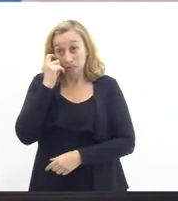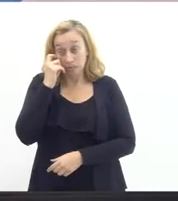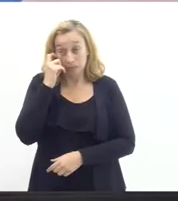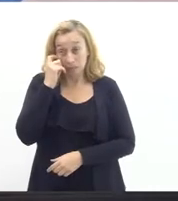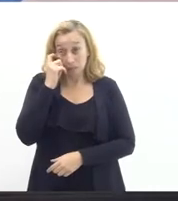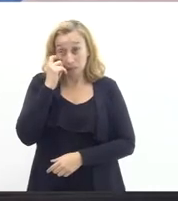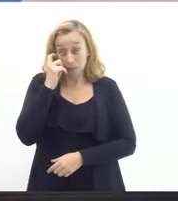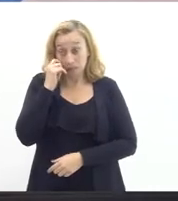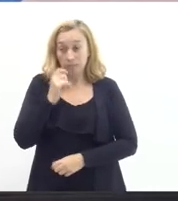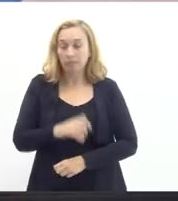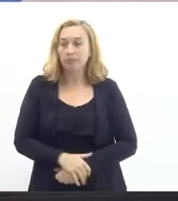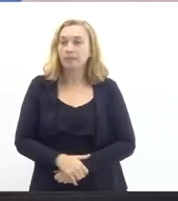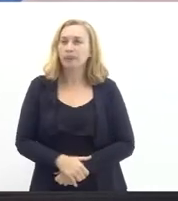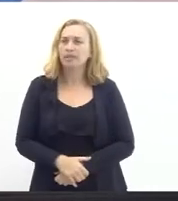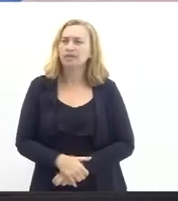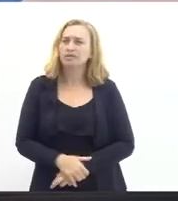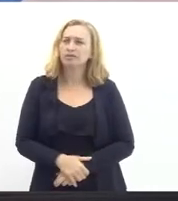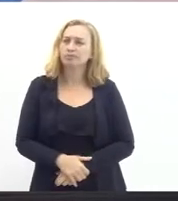então